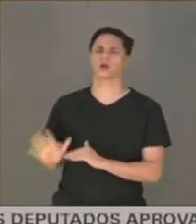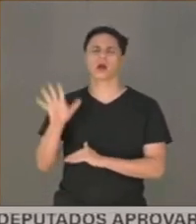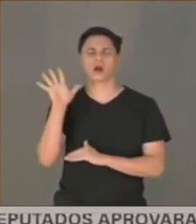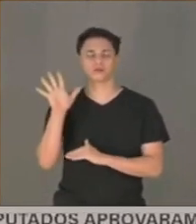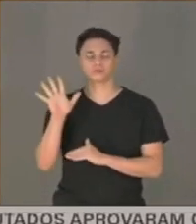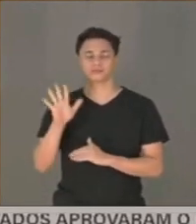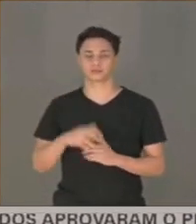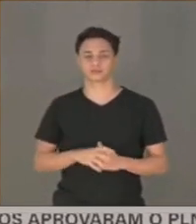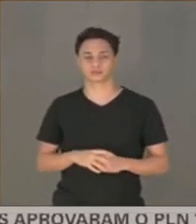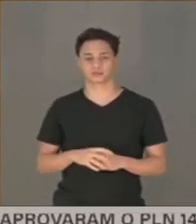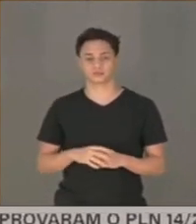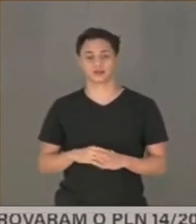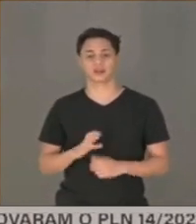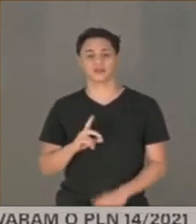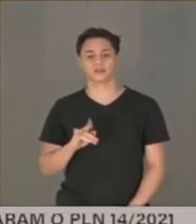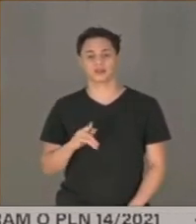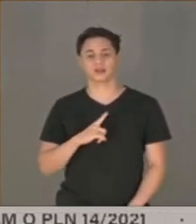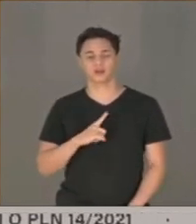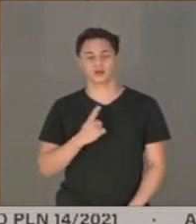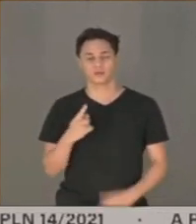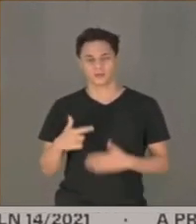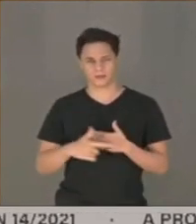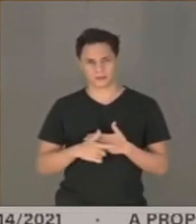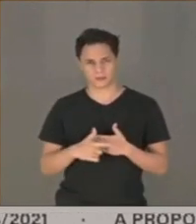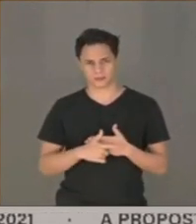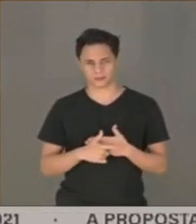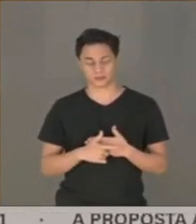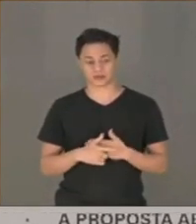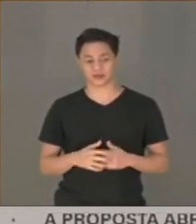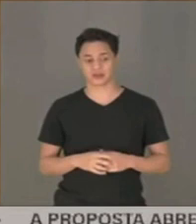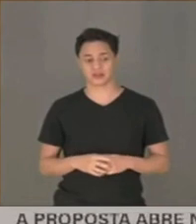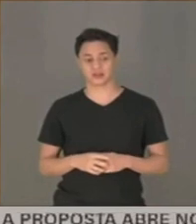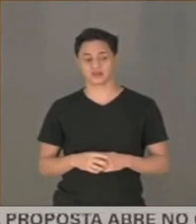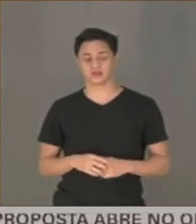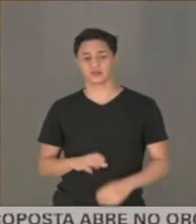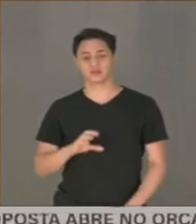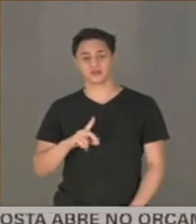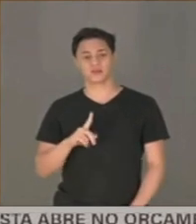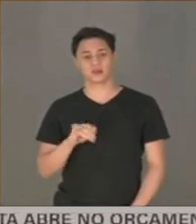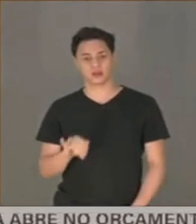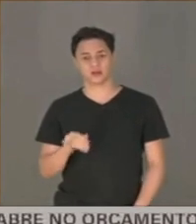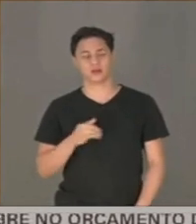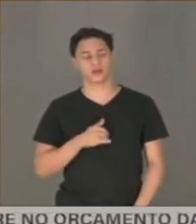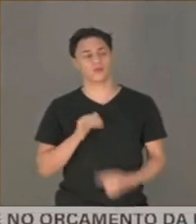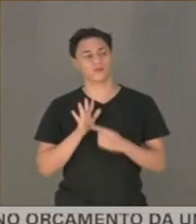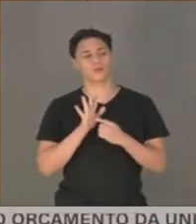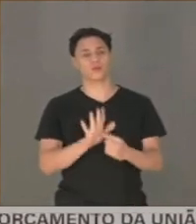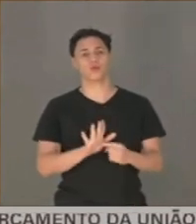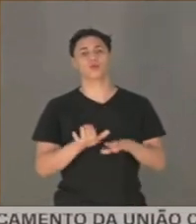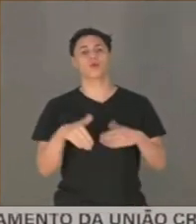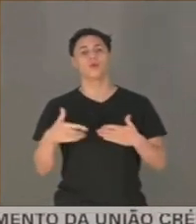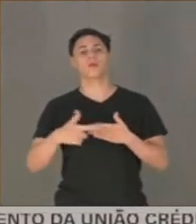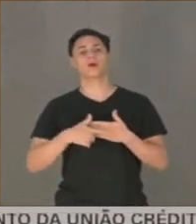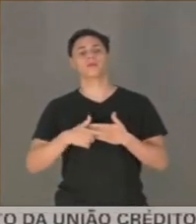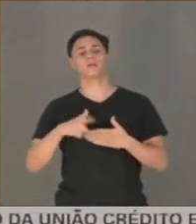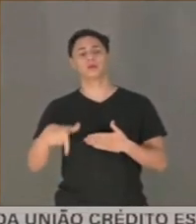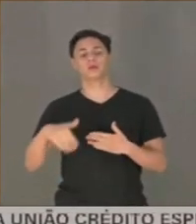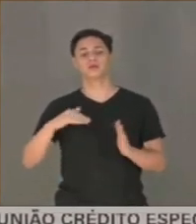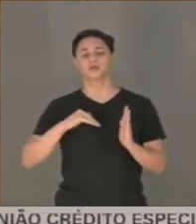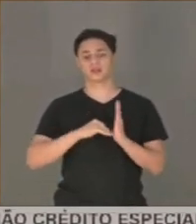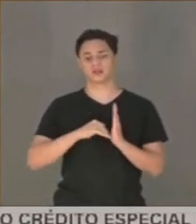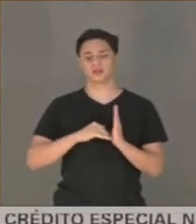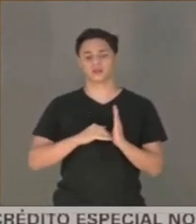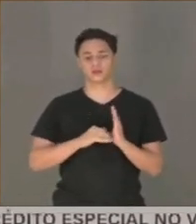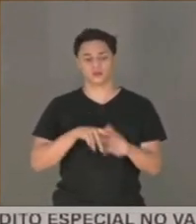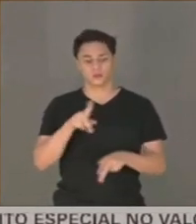A CPI tem um papel. A CPI jogou luz na função do Senado. A população